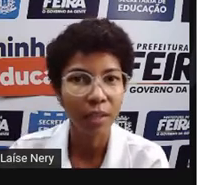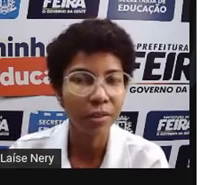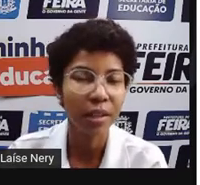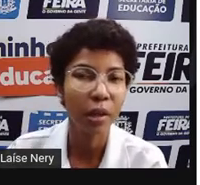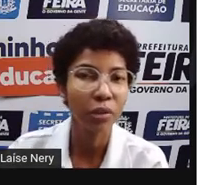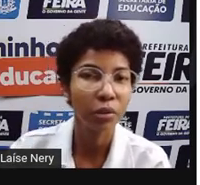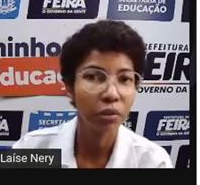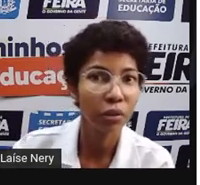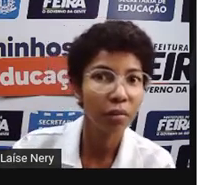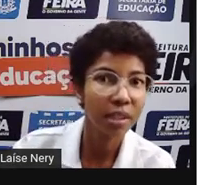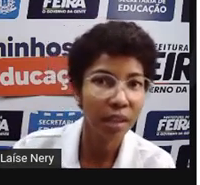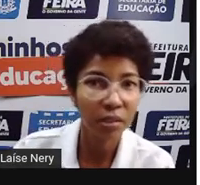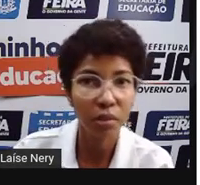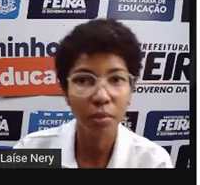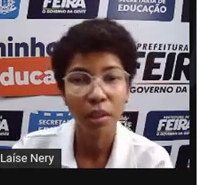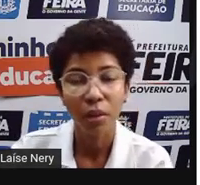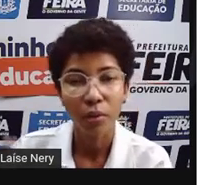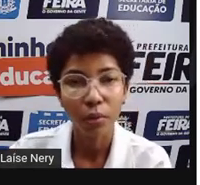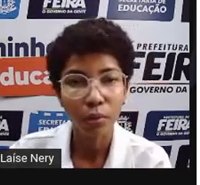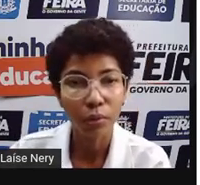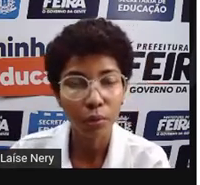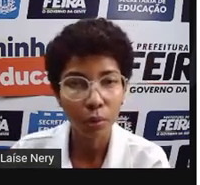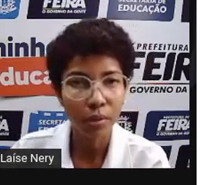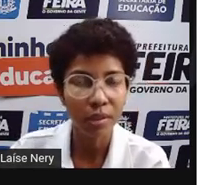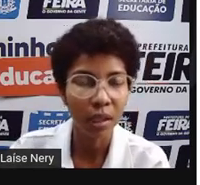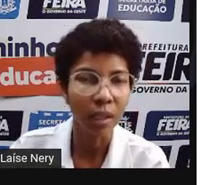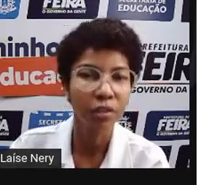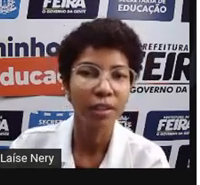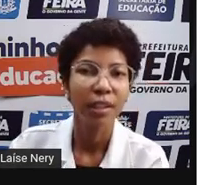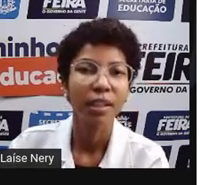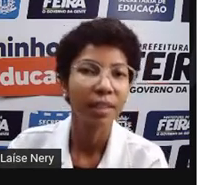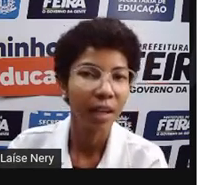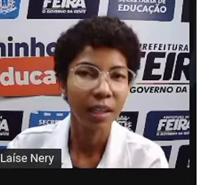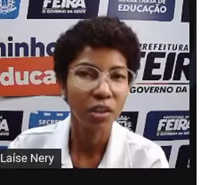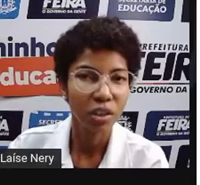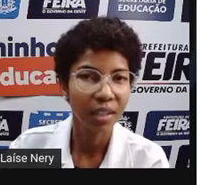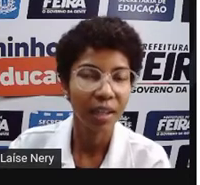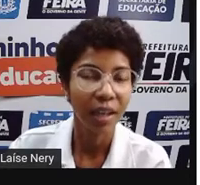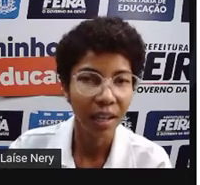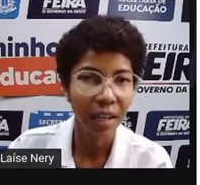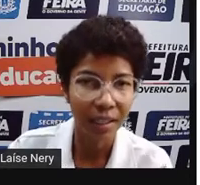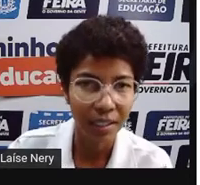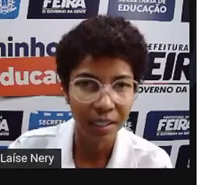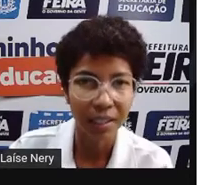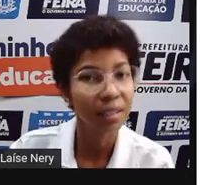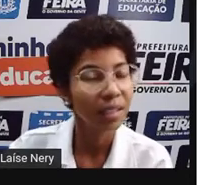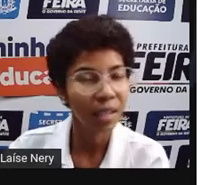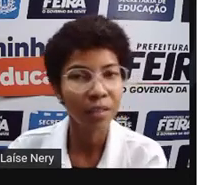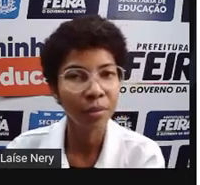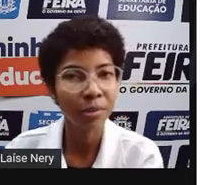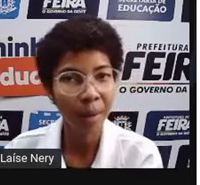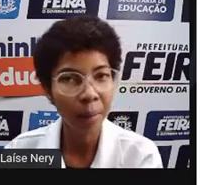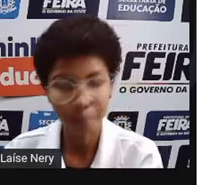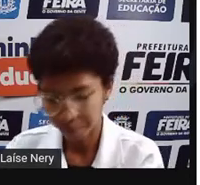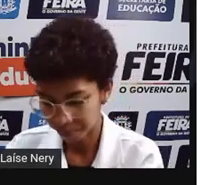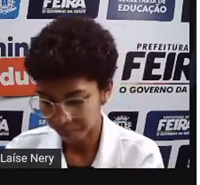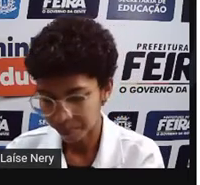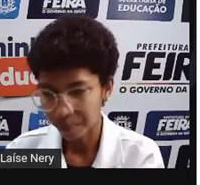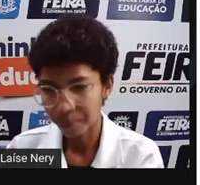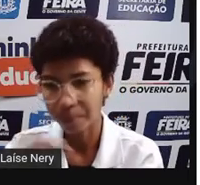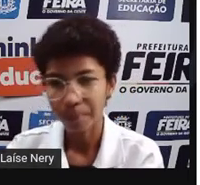na nossa aula de hoje. Conversar sobre o uso consciente da energia elétrica. E aí, vamos lá?